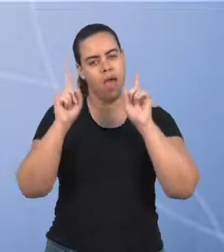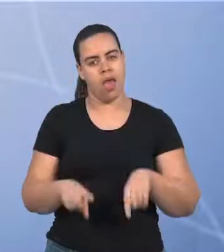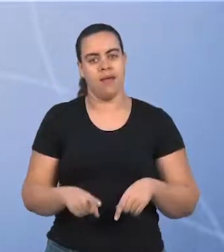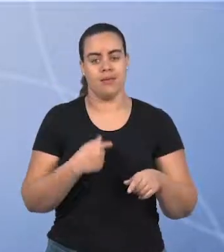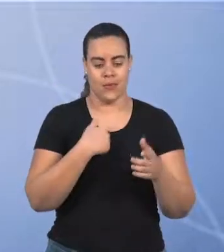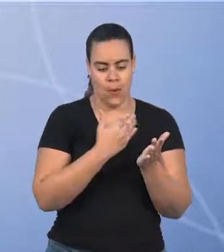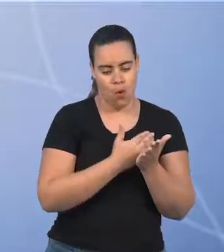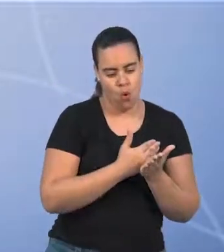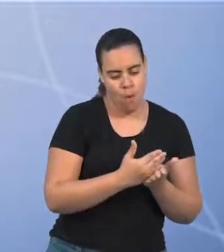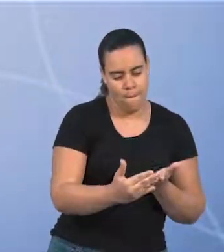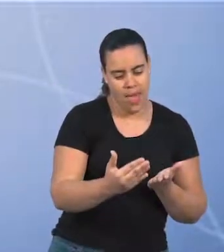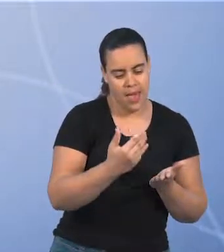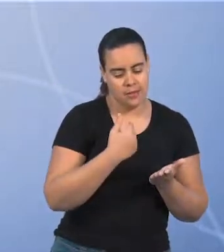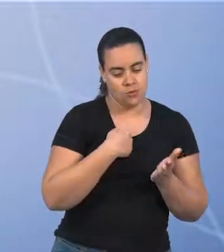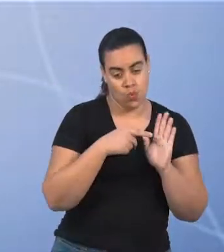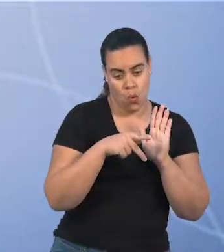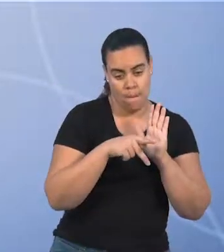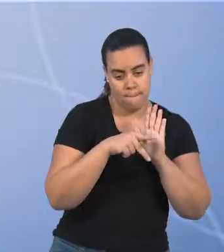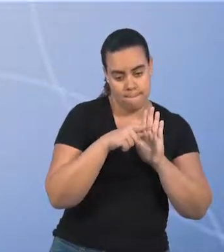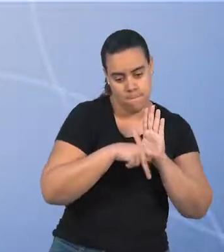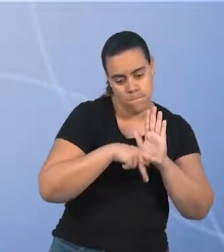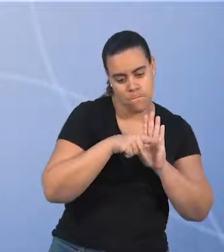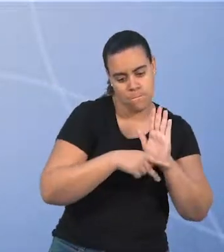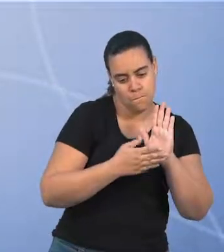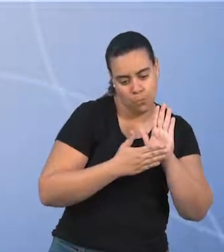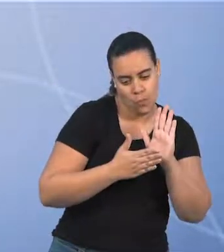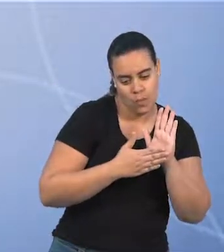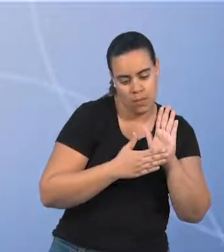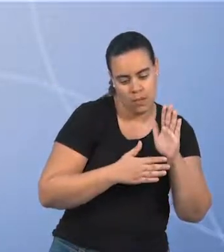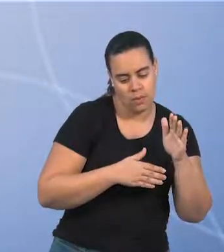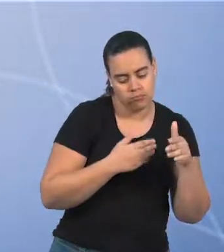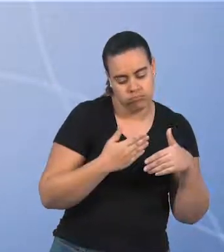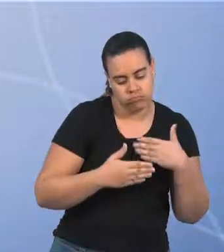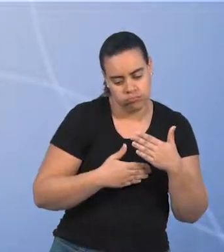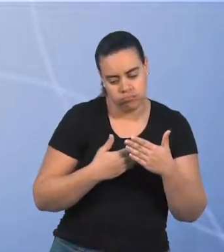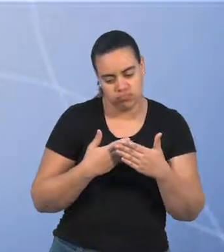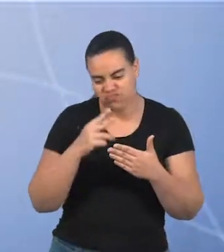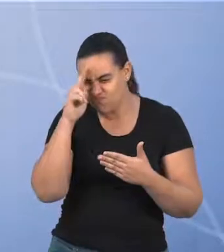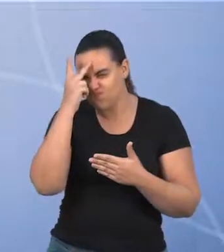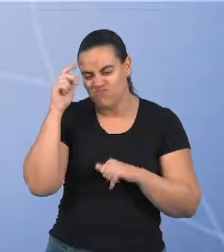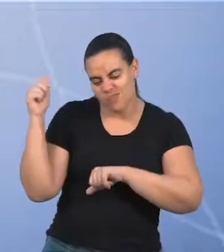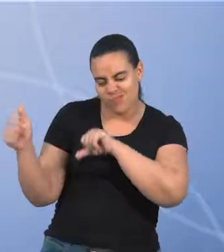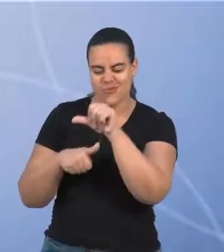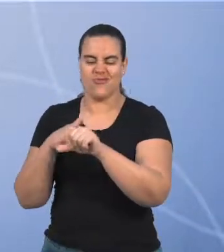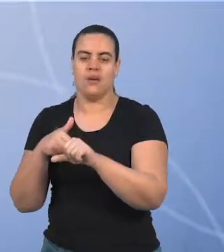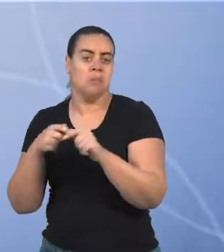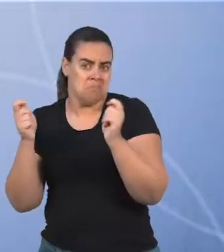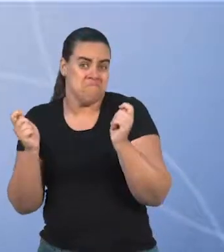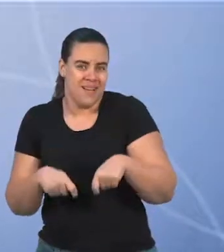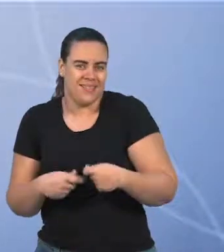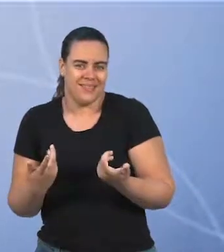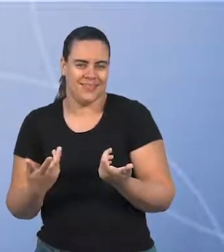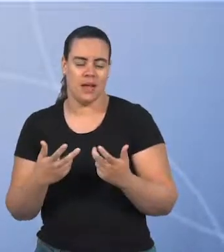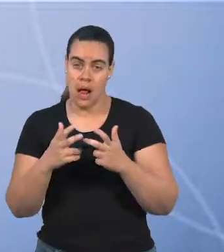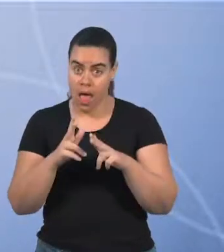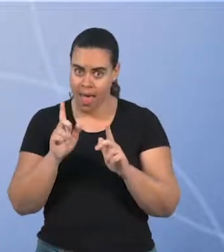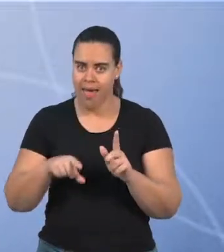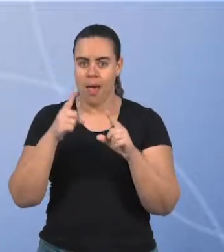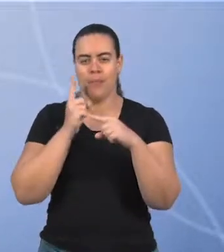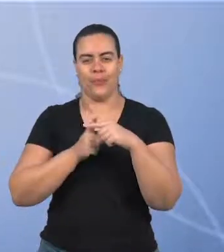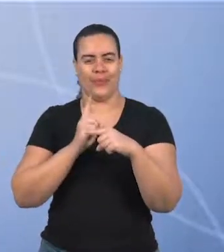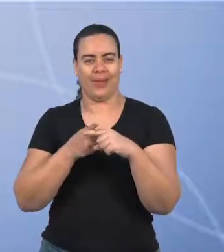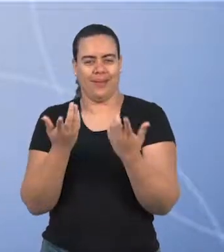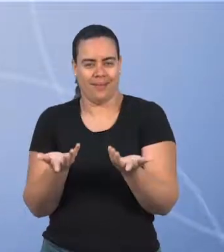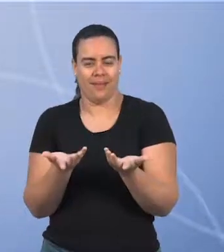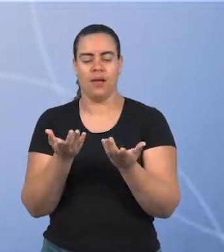sempre se cumpre pelo previsto, justamente pela vivacidade do processo. Mas temos que ter um ponto de partida. Aí vem o porquê, onde vocês